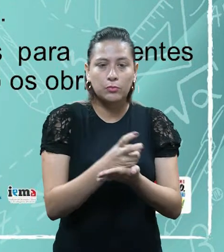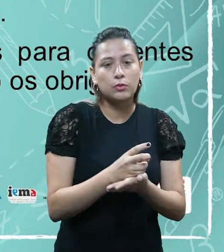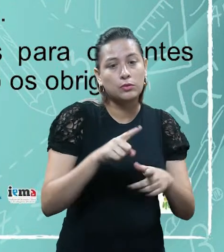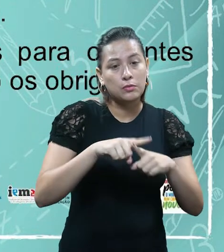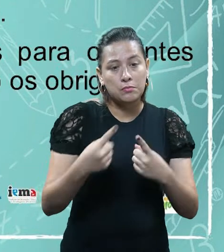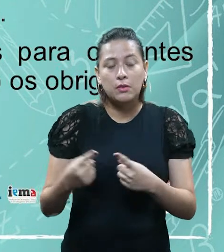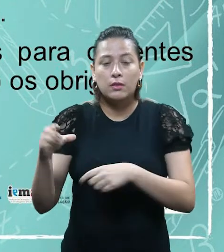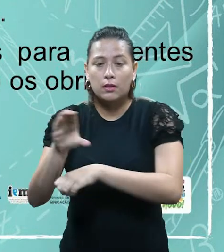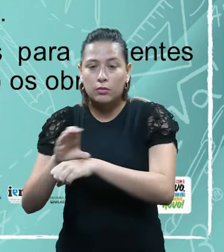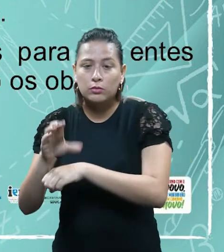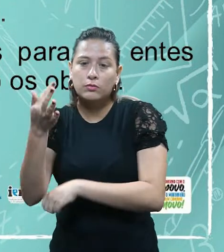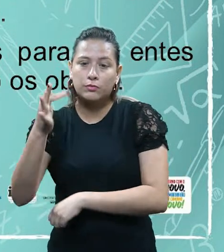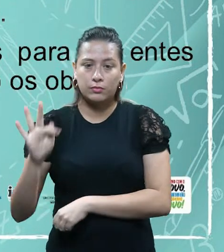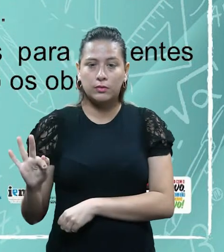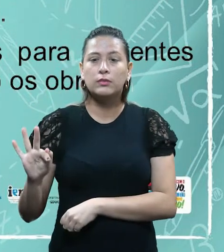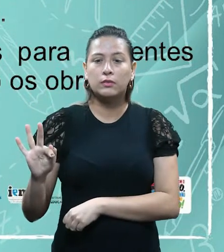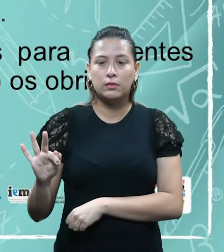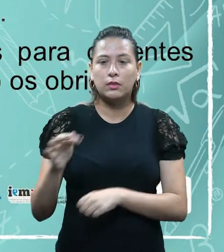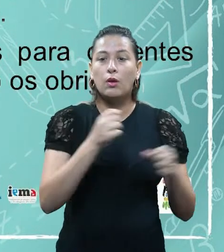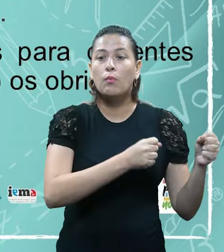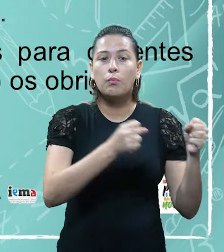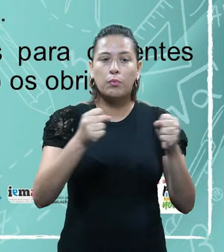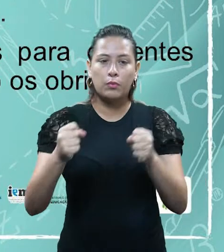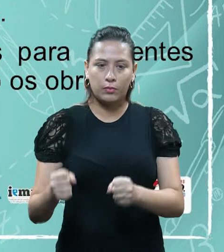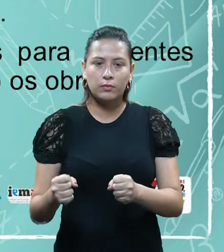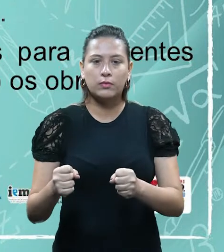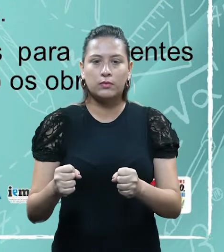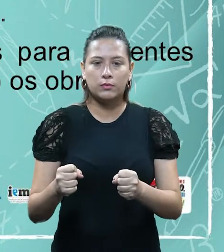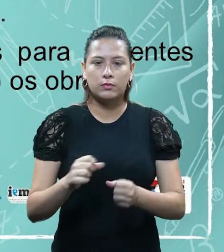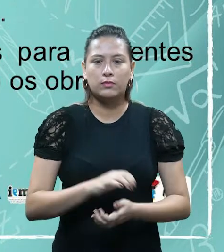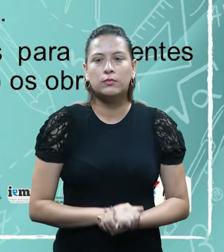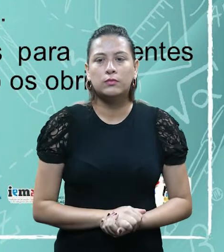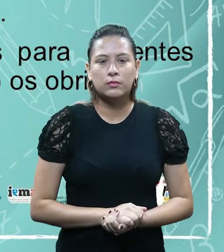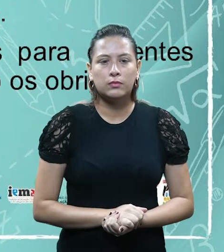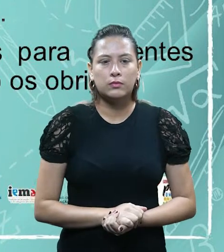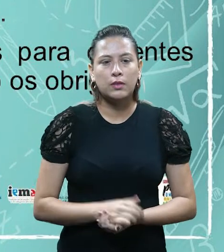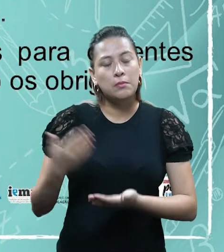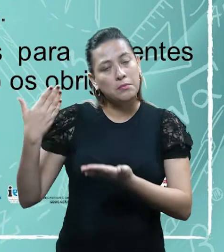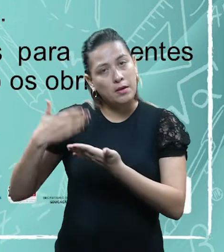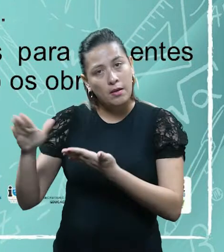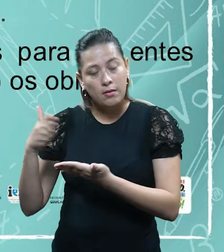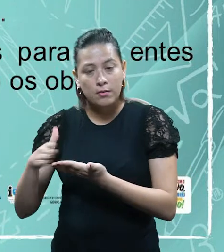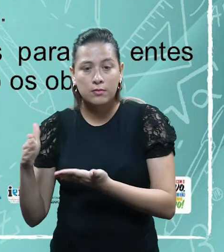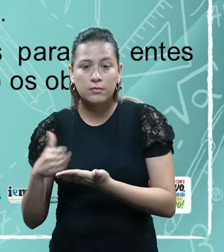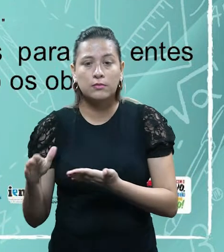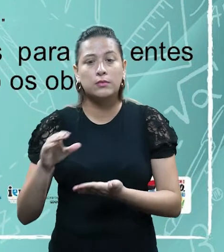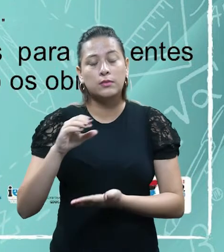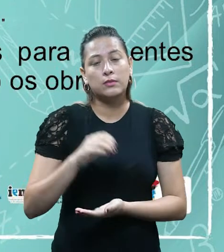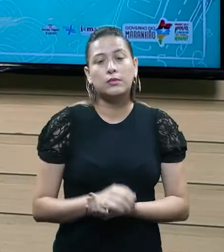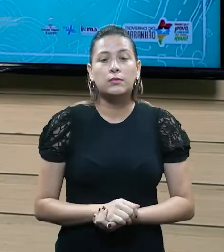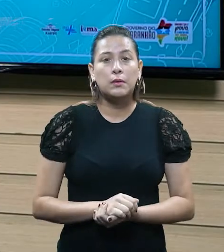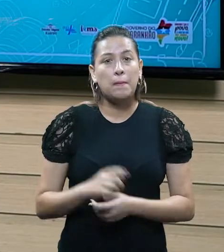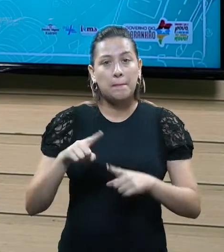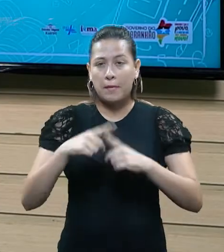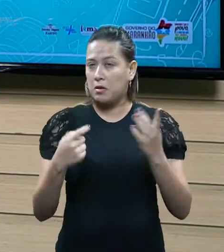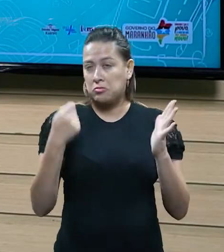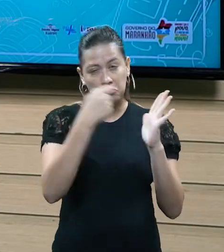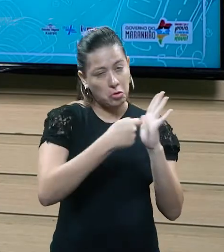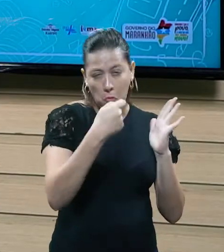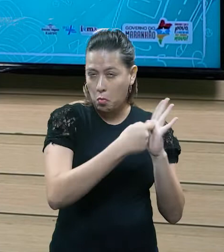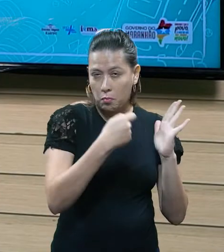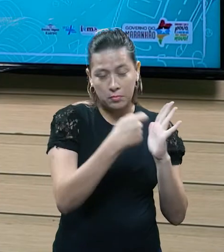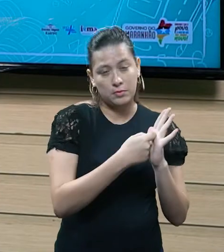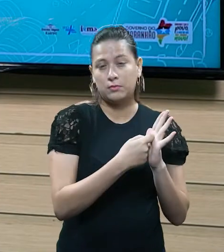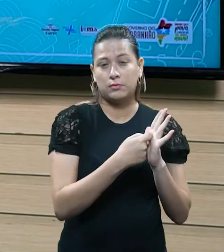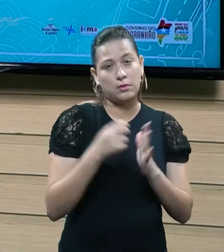poderes para os entes federativos criarem, extinguírem tributos, mas ela não os obriga, tá bom? Então, ela não os